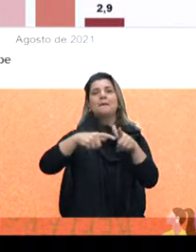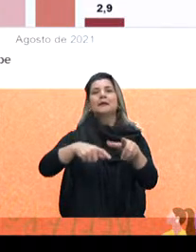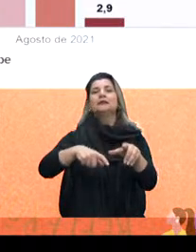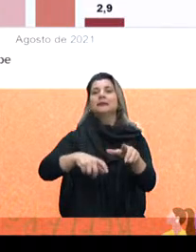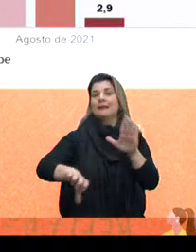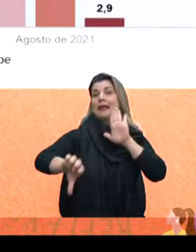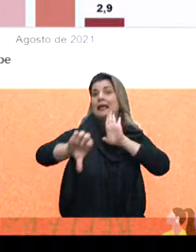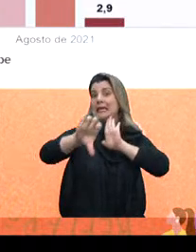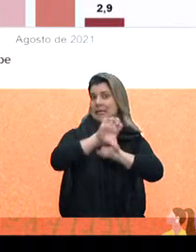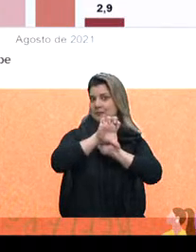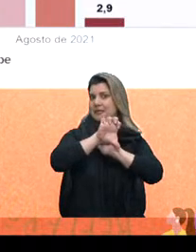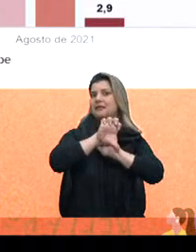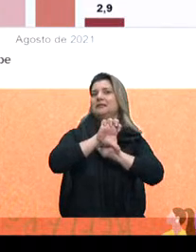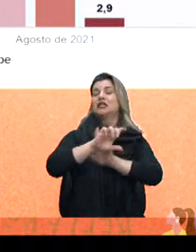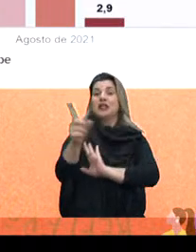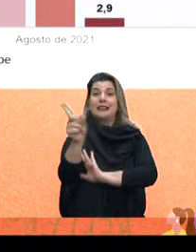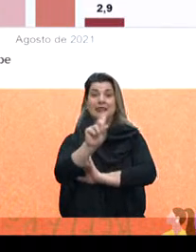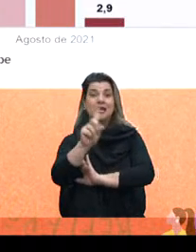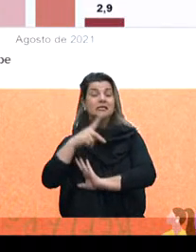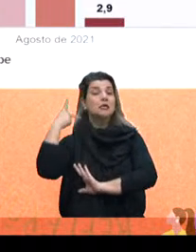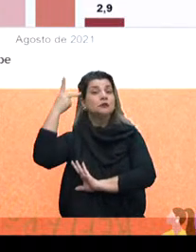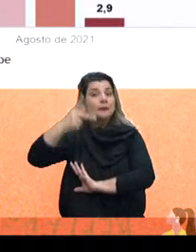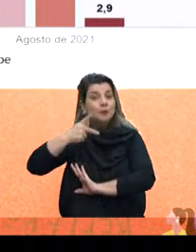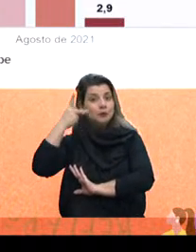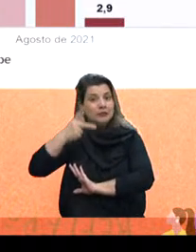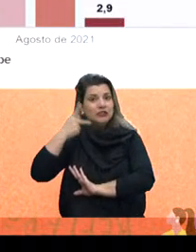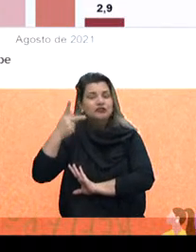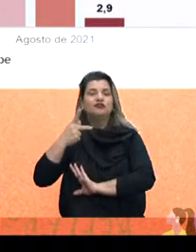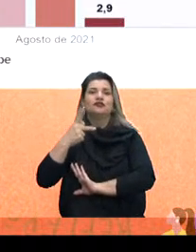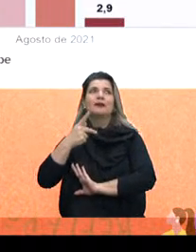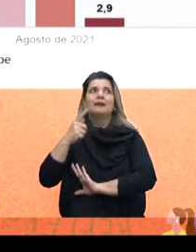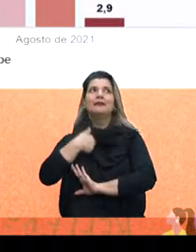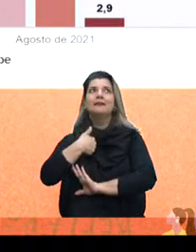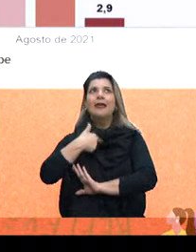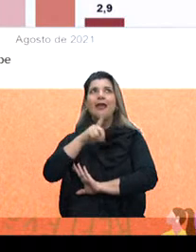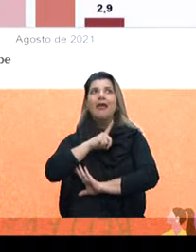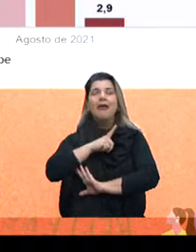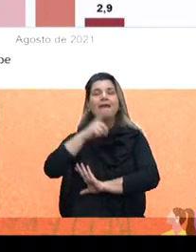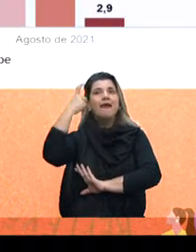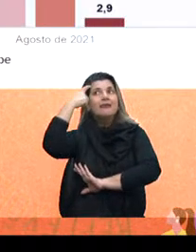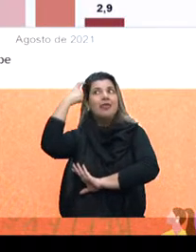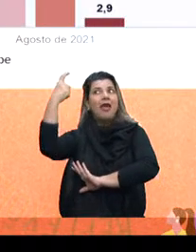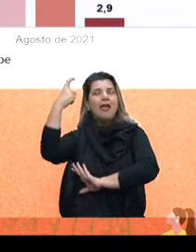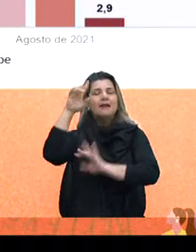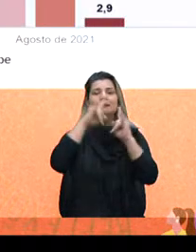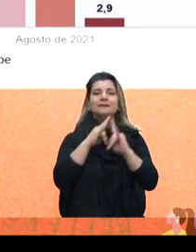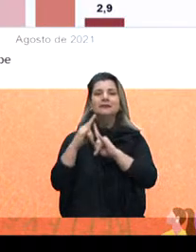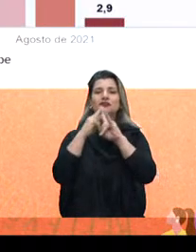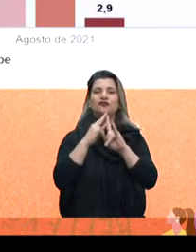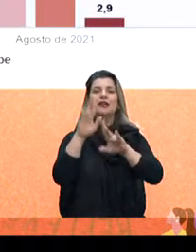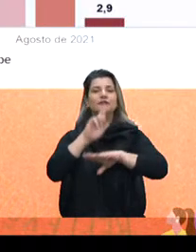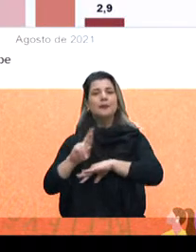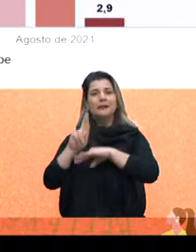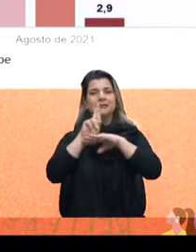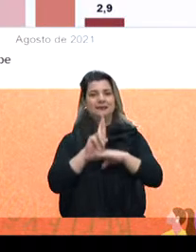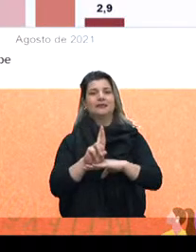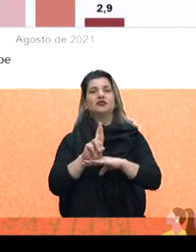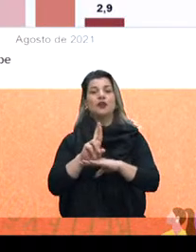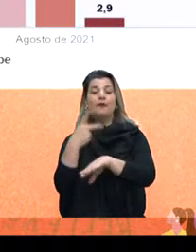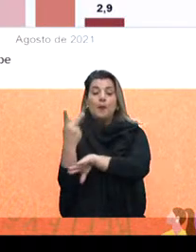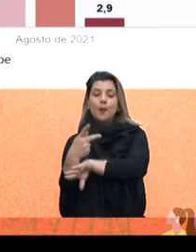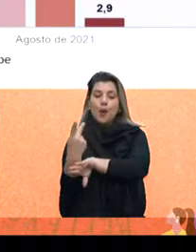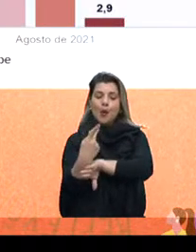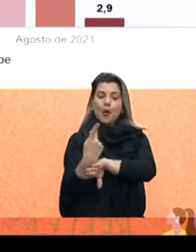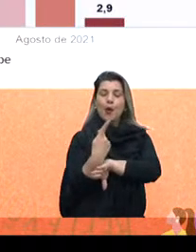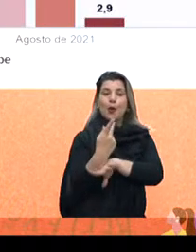política, da negação da política, e que traz a ideia de que as entidades representativas procuram